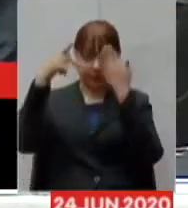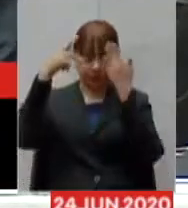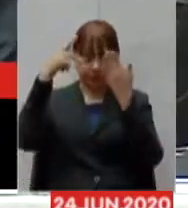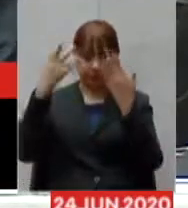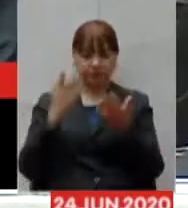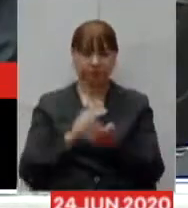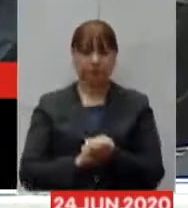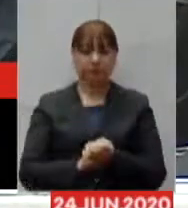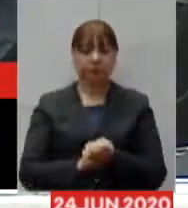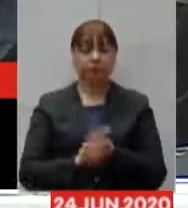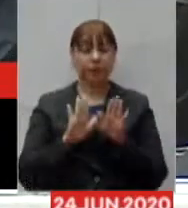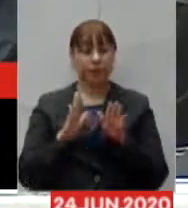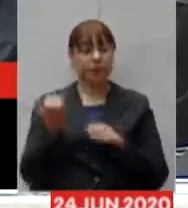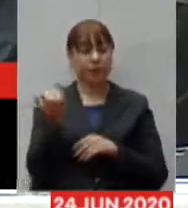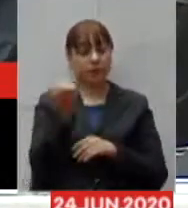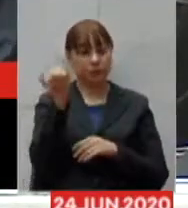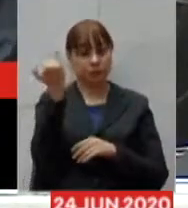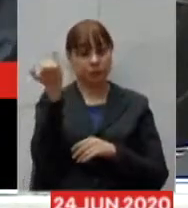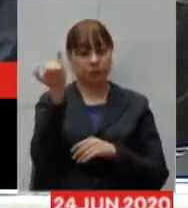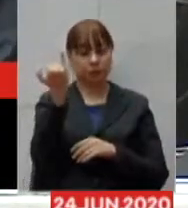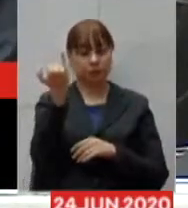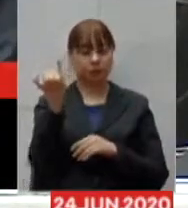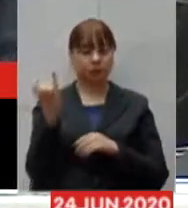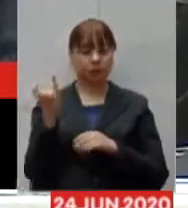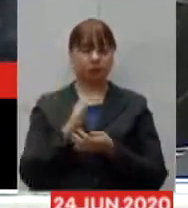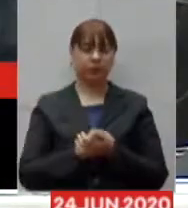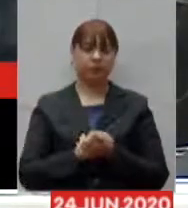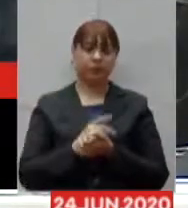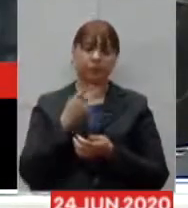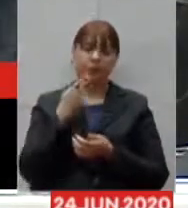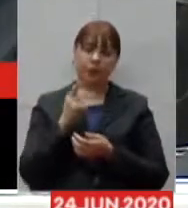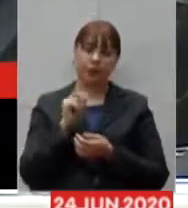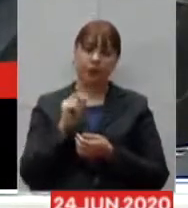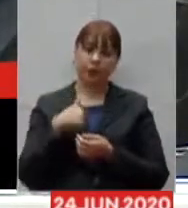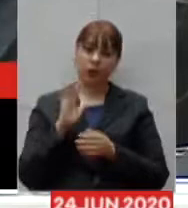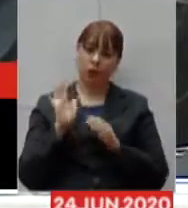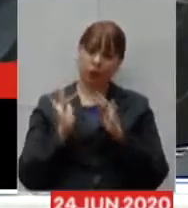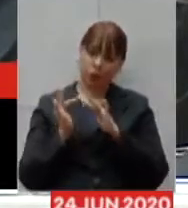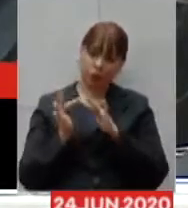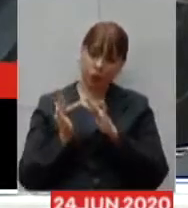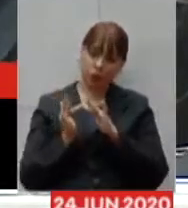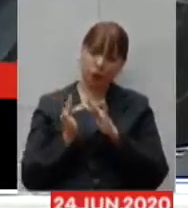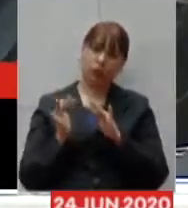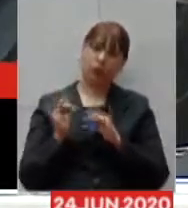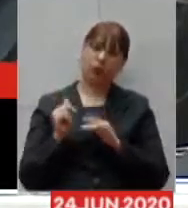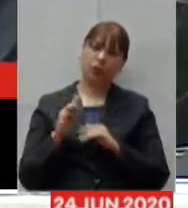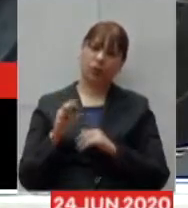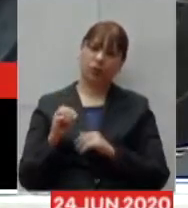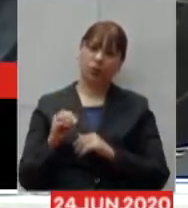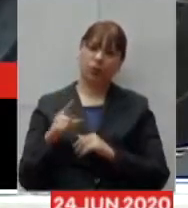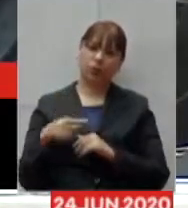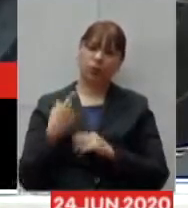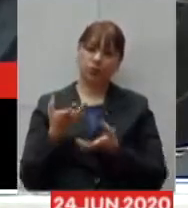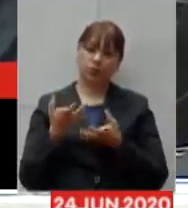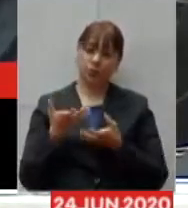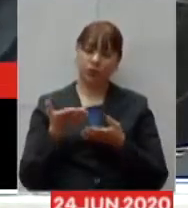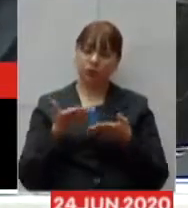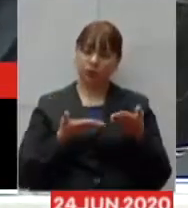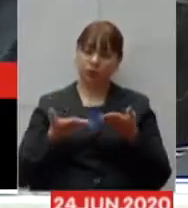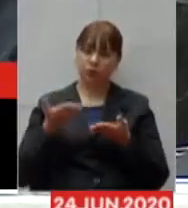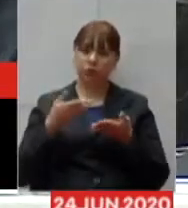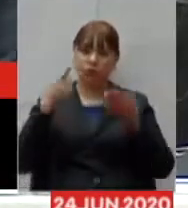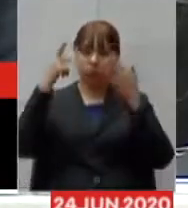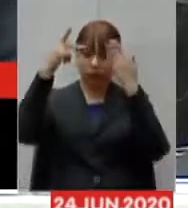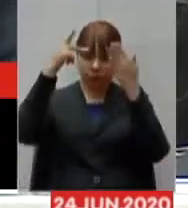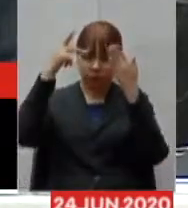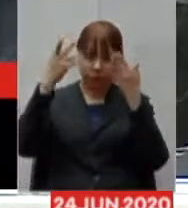enfatizar que nós eu já tive contato com o Fábio nós queremos ter um atendimento psiquiátrico do